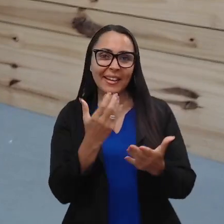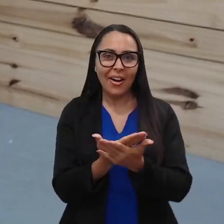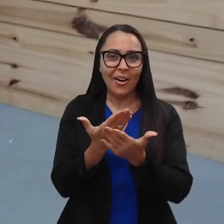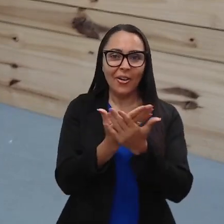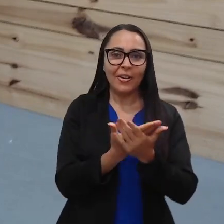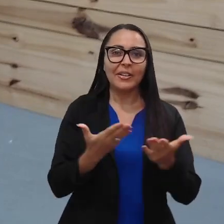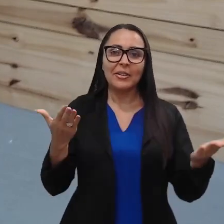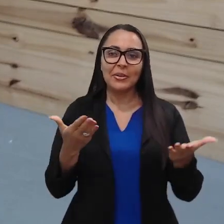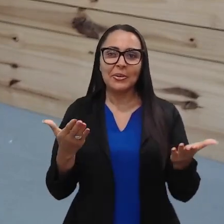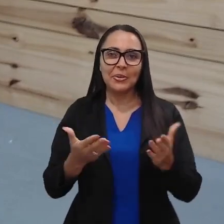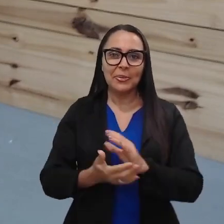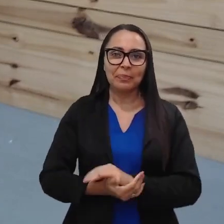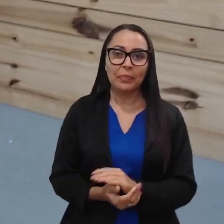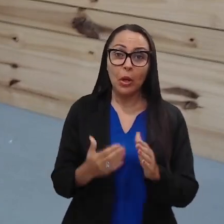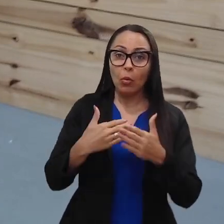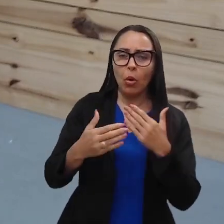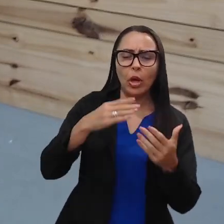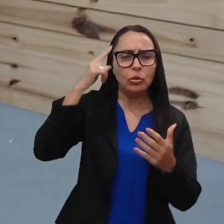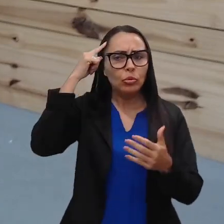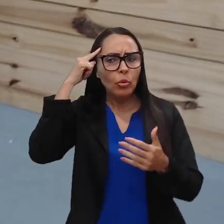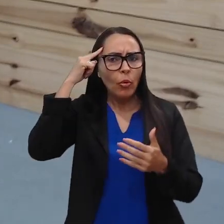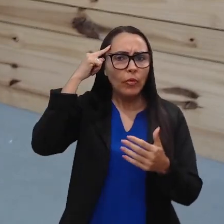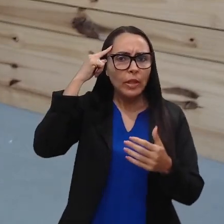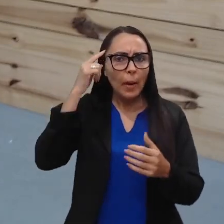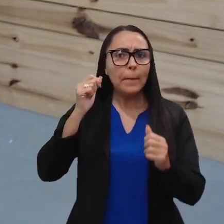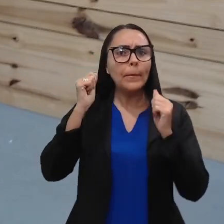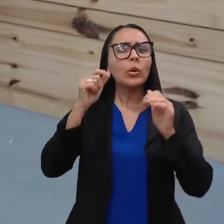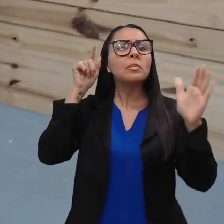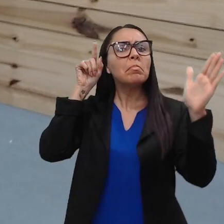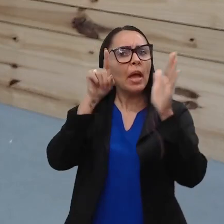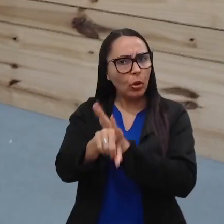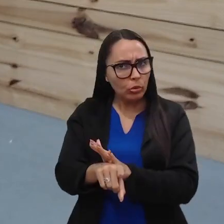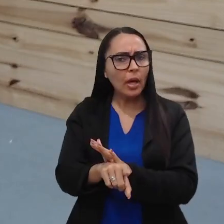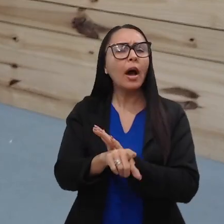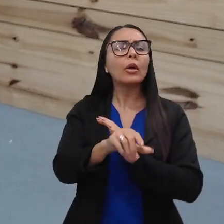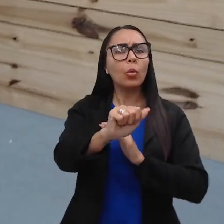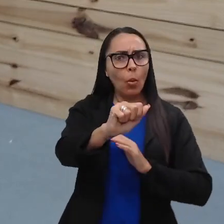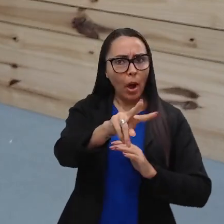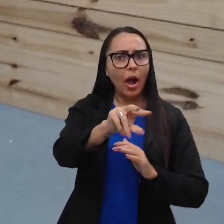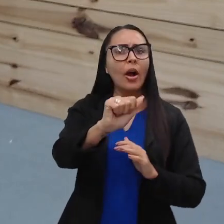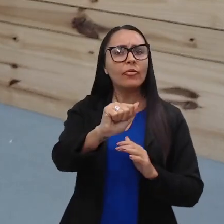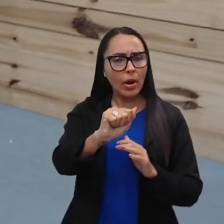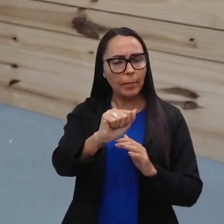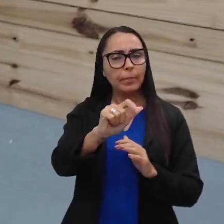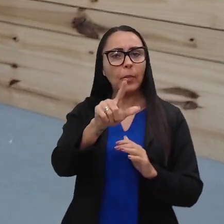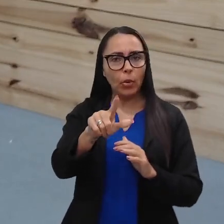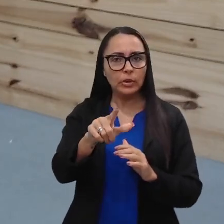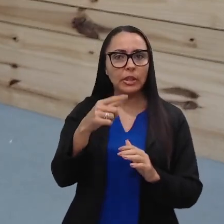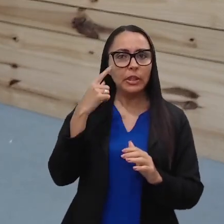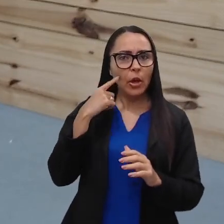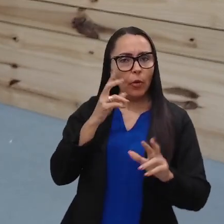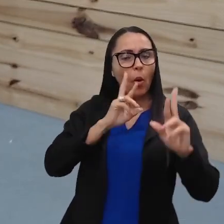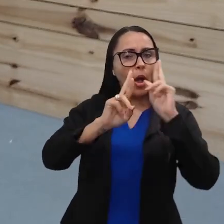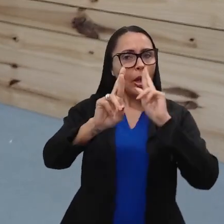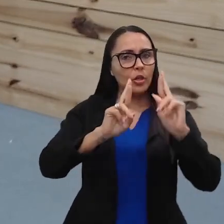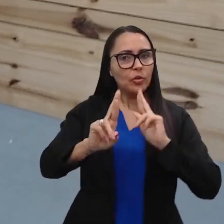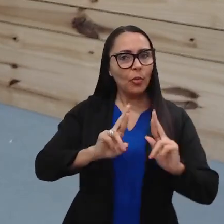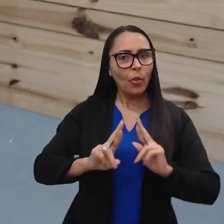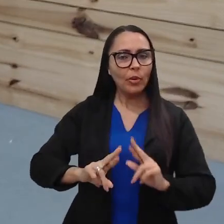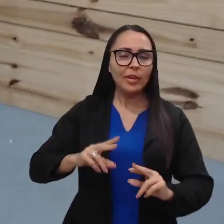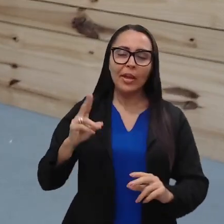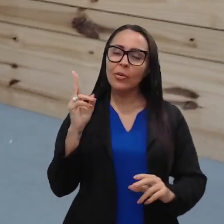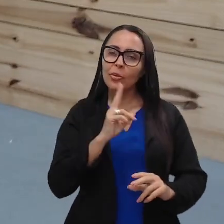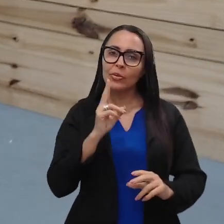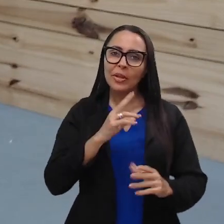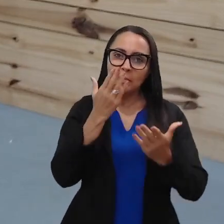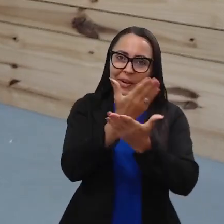hoje. Qualquer dúvida, pode falar lá no AVA, tá? No ambiente virtual de aprendizagem, que eu vou estar respondendo o mais rápido